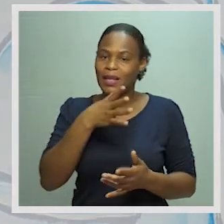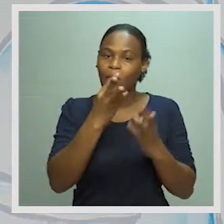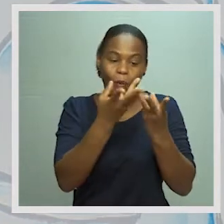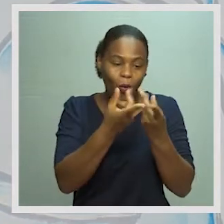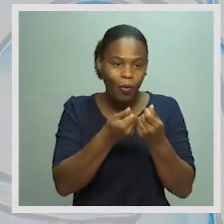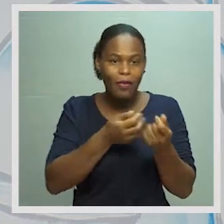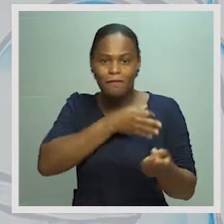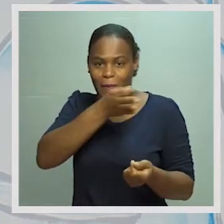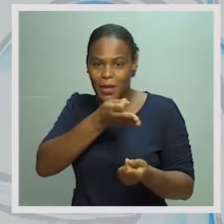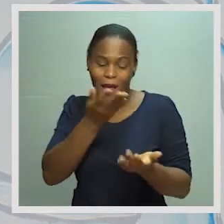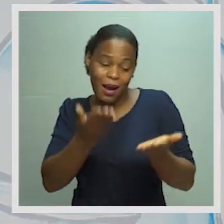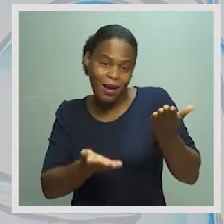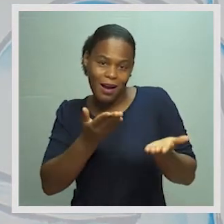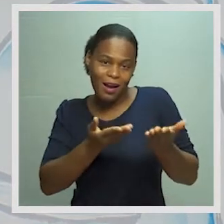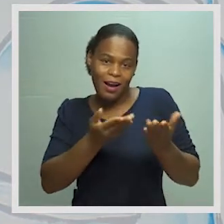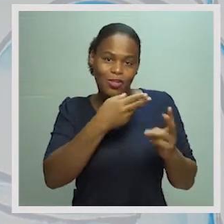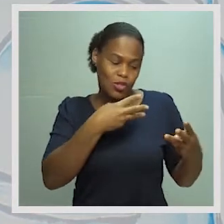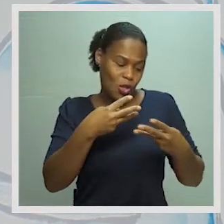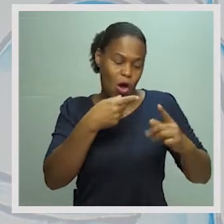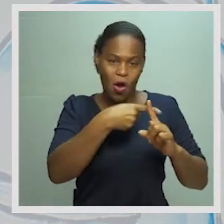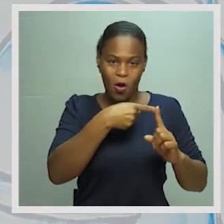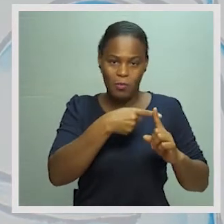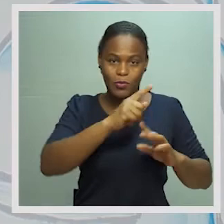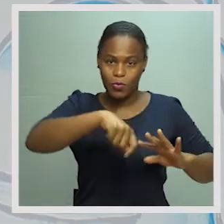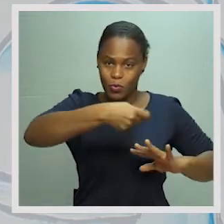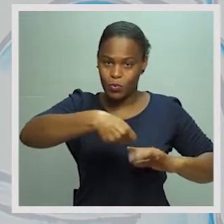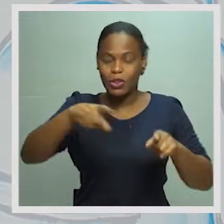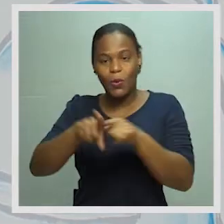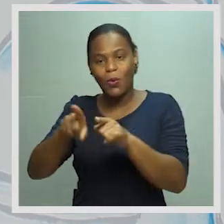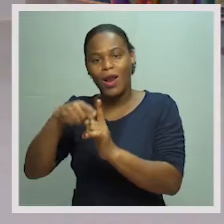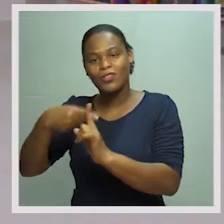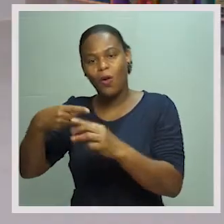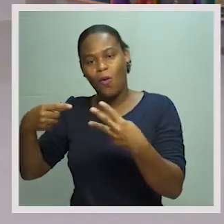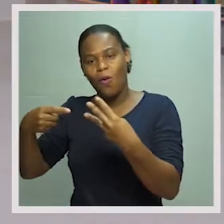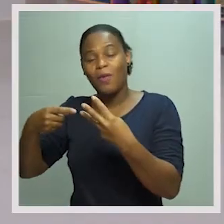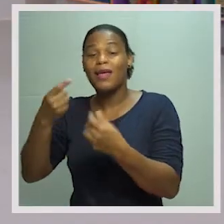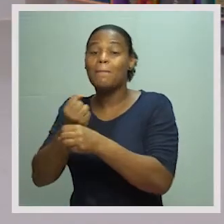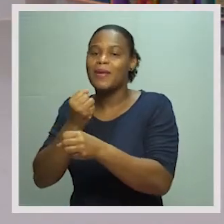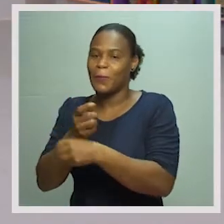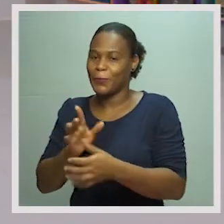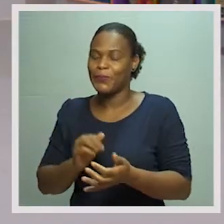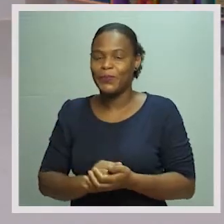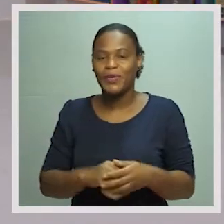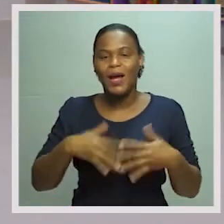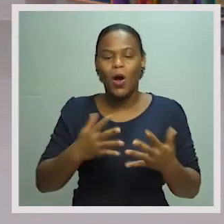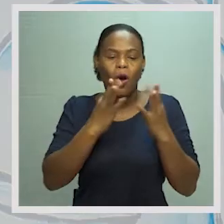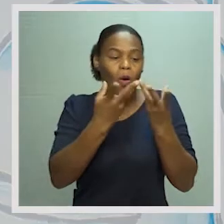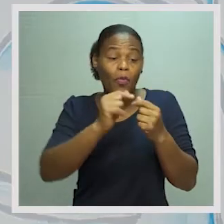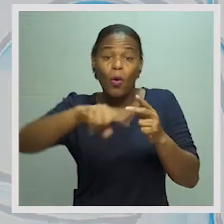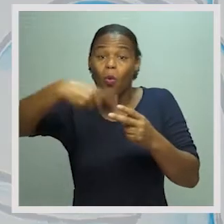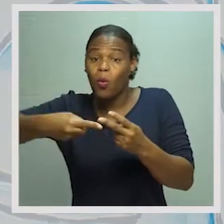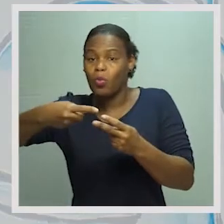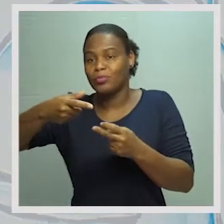família com equilíbrio. Somatório de recursos igual ao somatório dos empregos. Agora, vamos fazer a conta de um outro